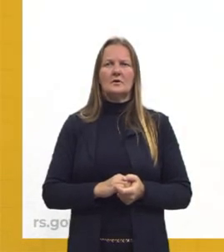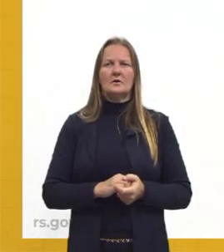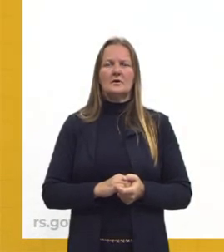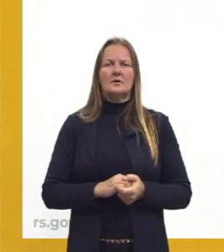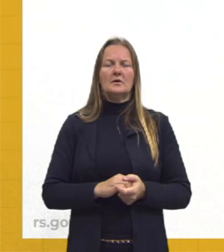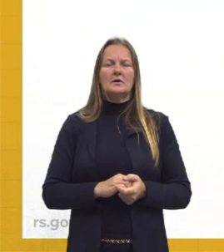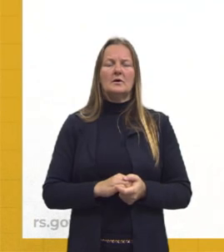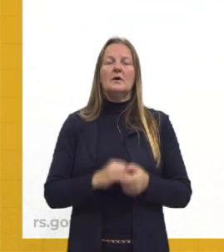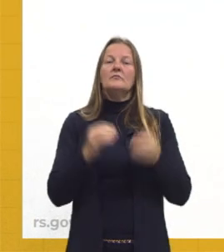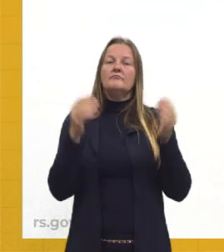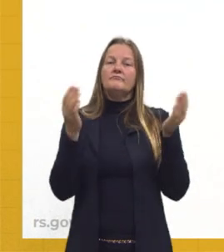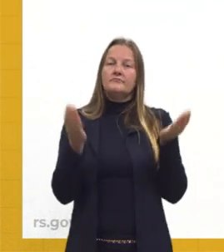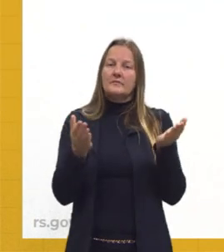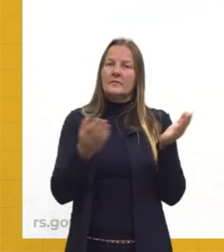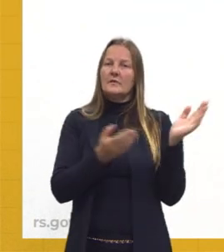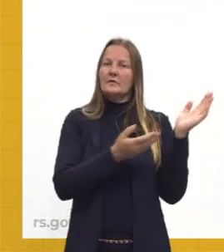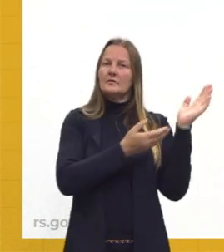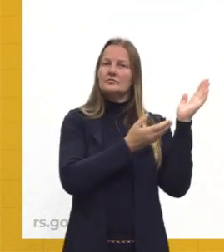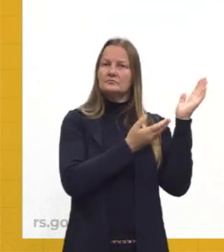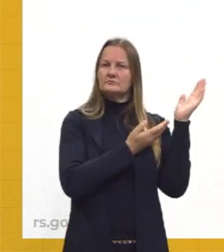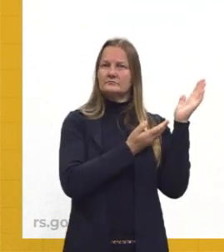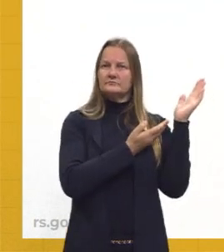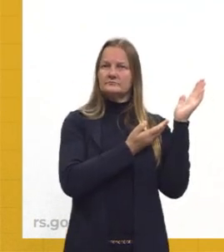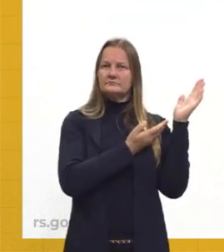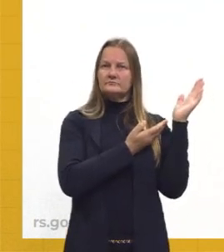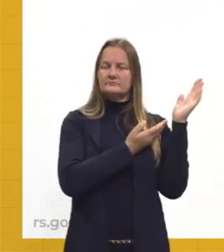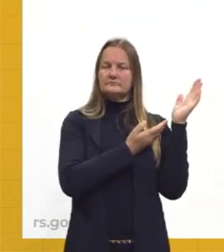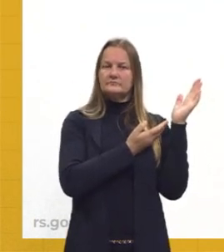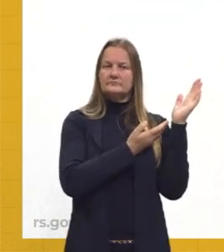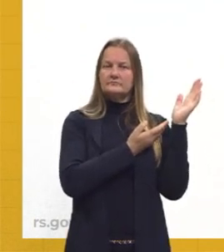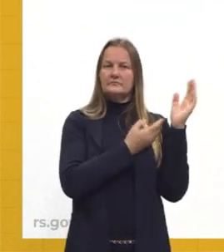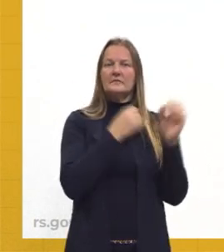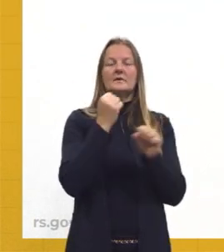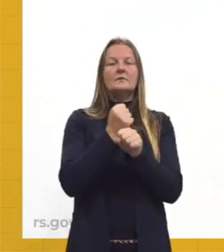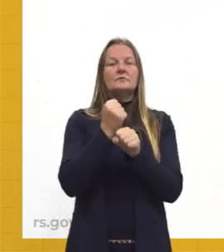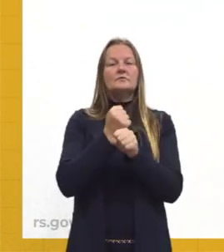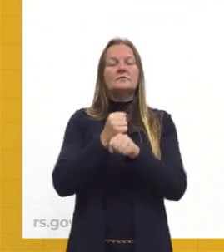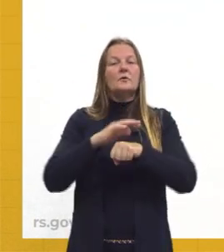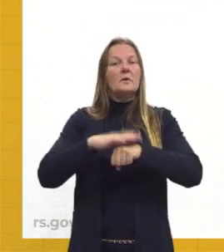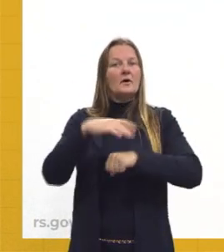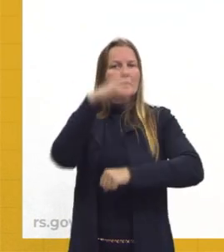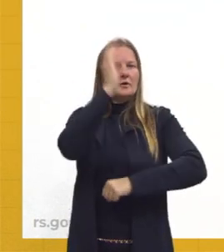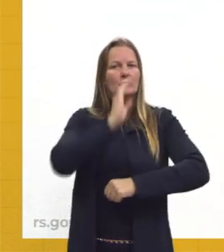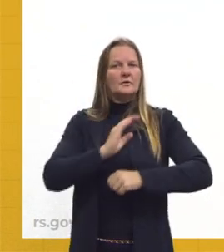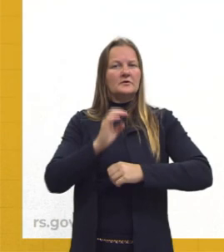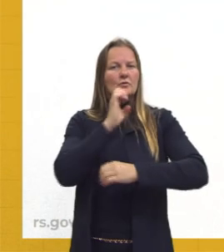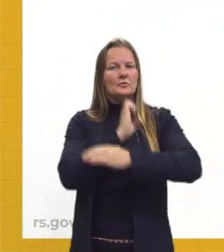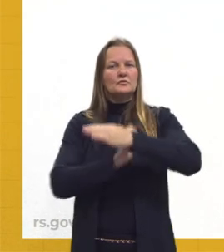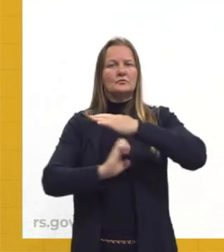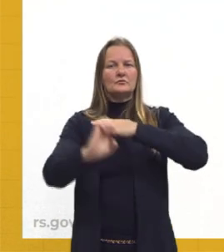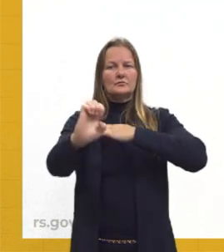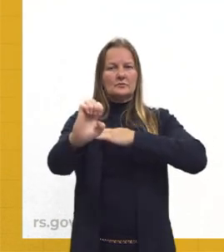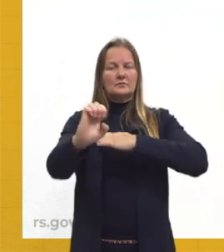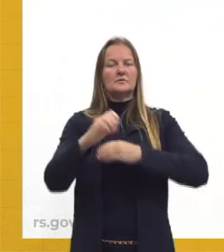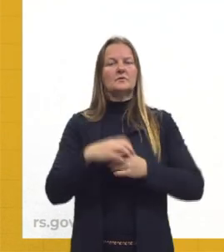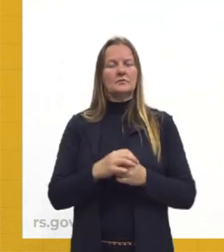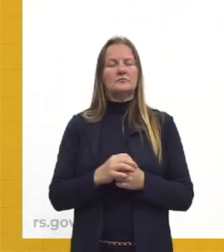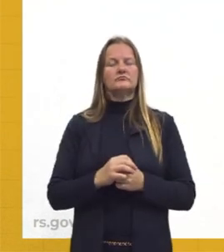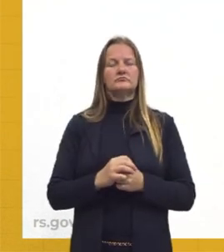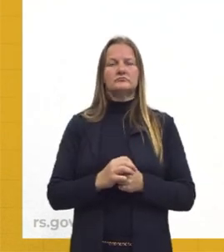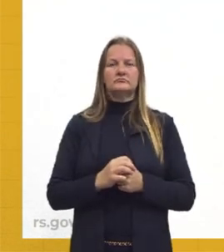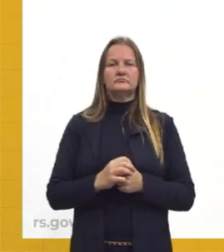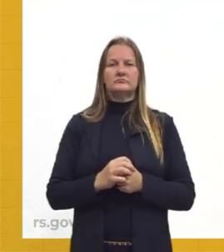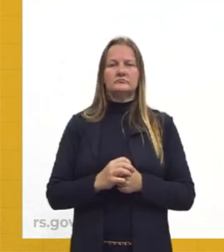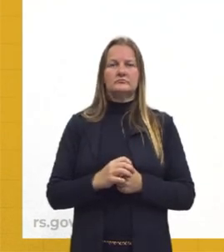E aqui estão os produtos que nós mais exportamos, tá? Então, na atualidade, como eu falei para vocês, nós temos essa